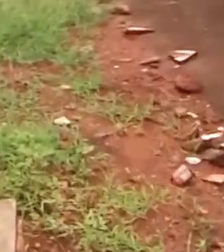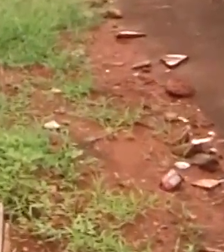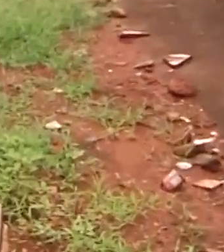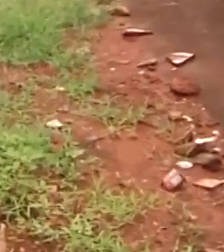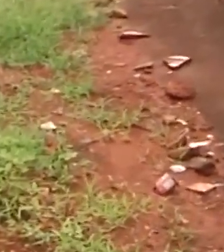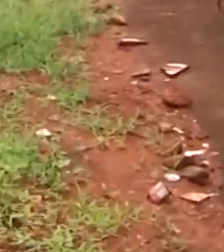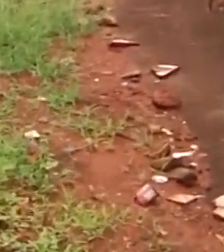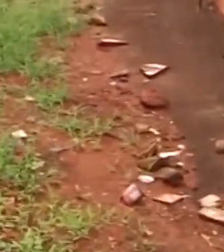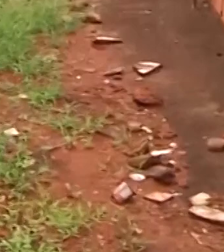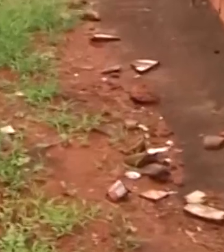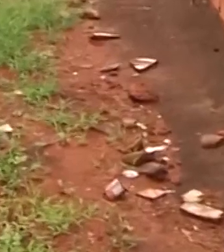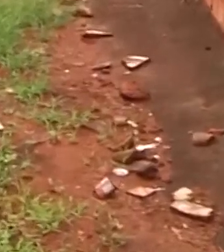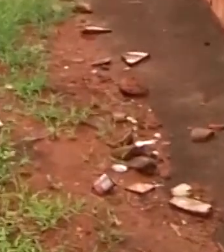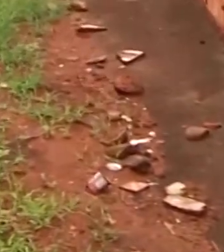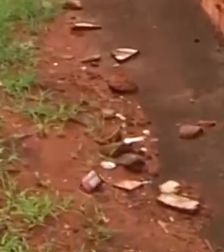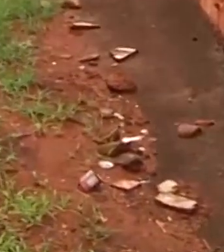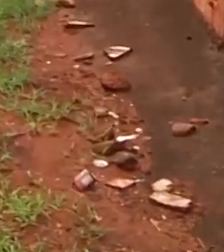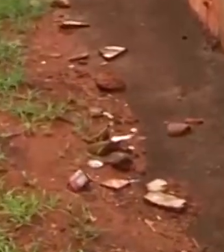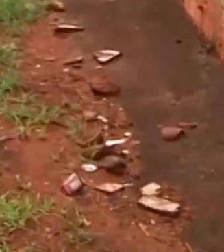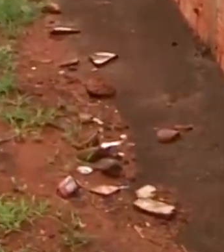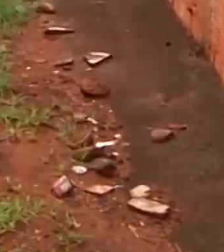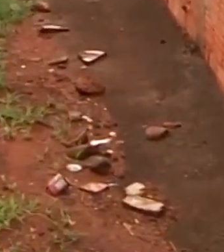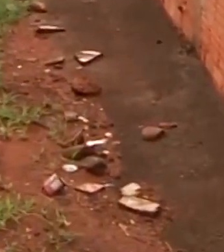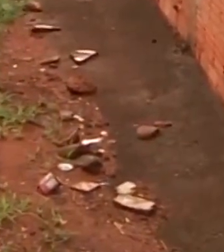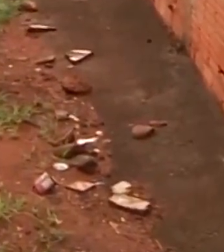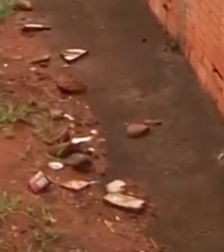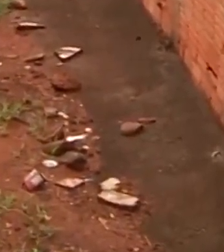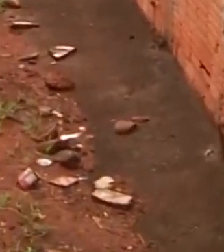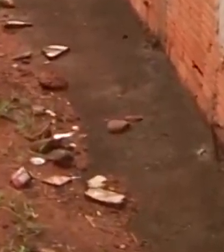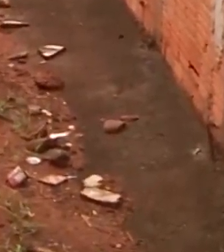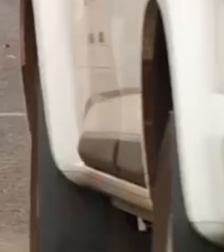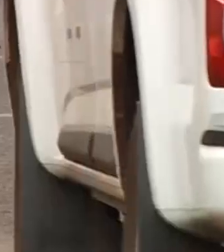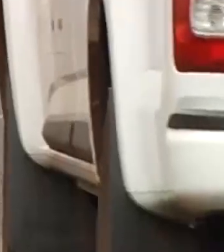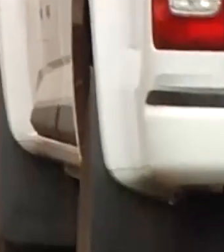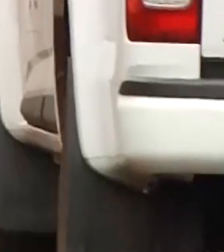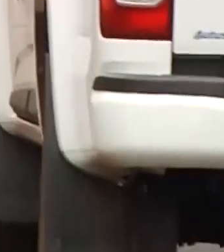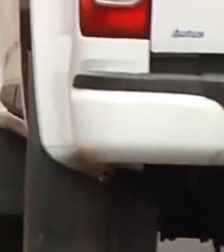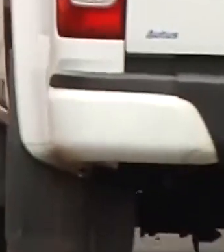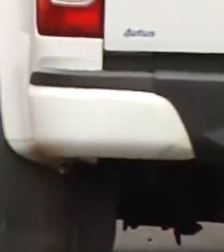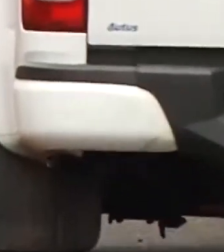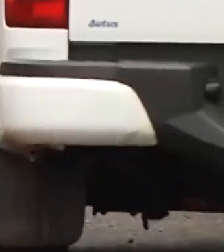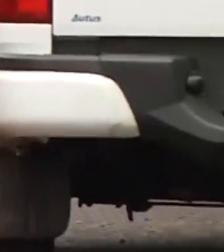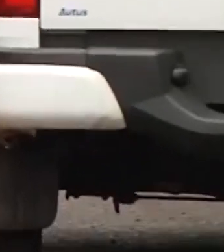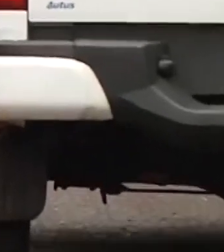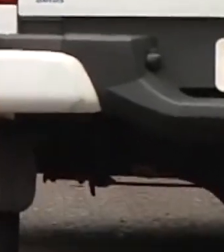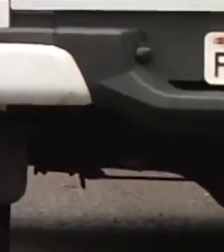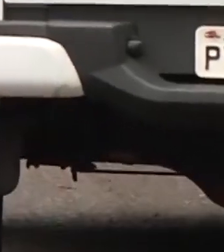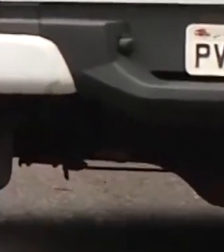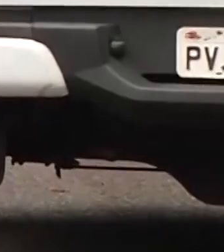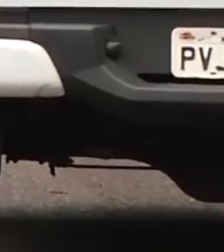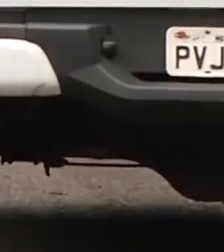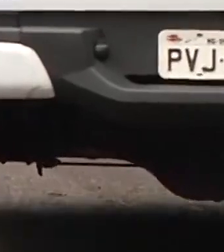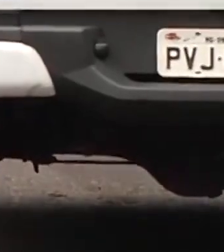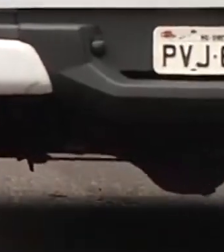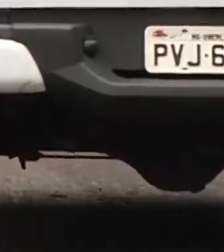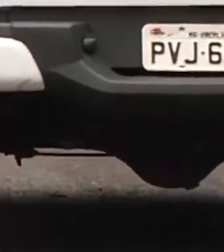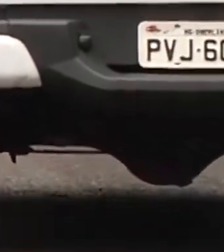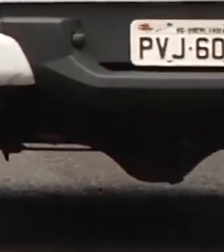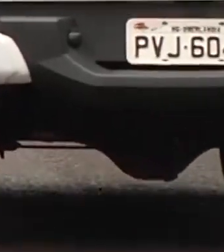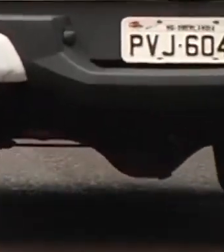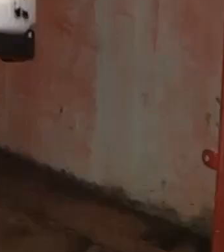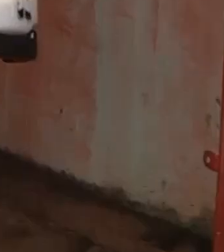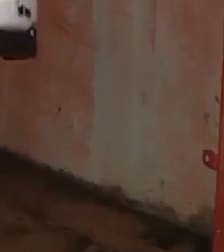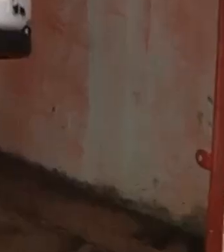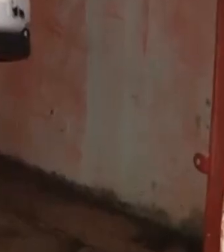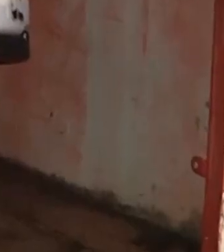cidade, saiu hoje e mostra que 76% dos criadouros do mosquito estão em residências.